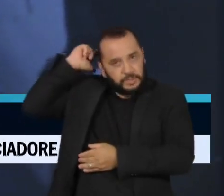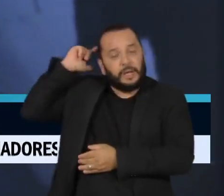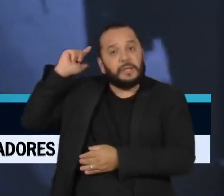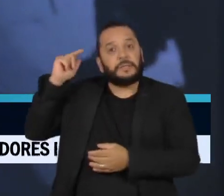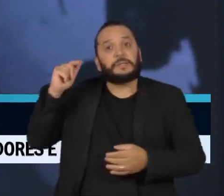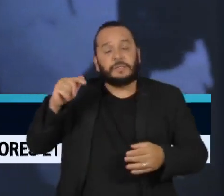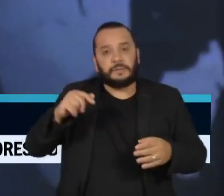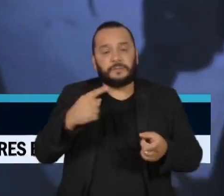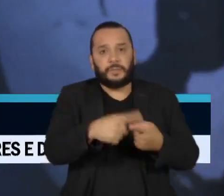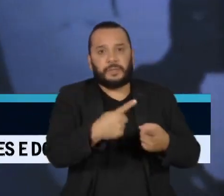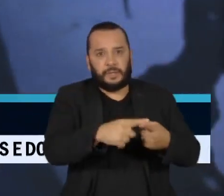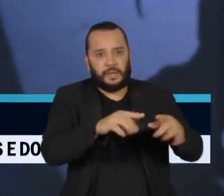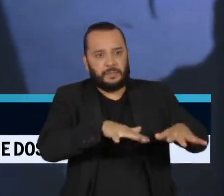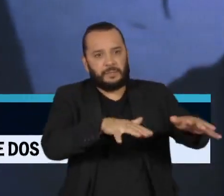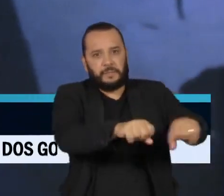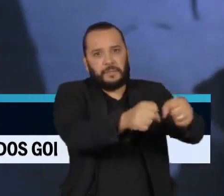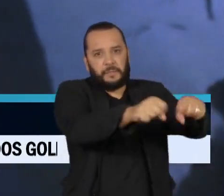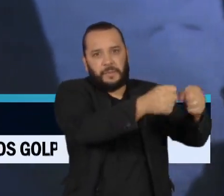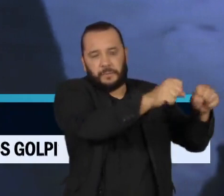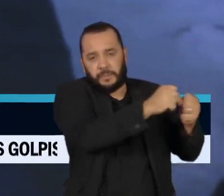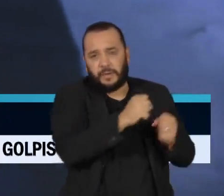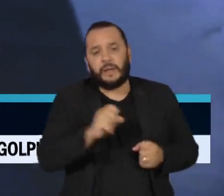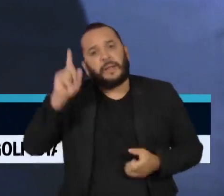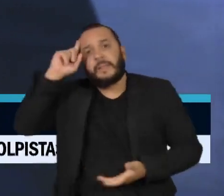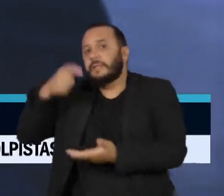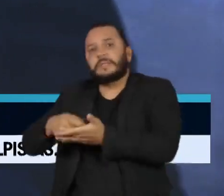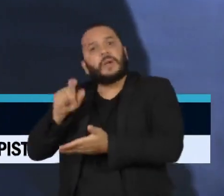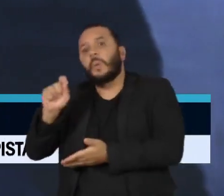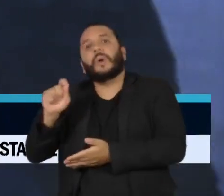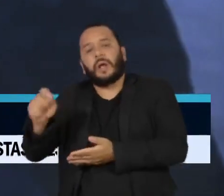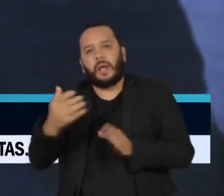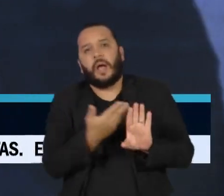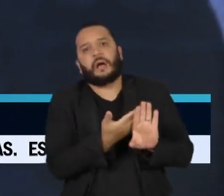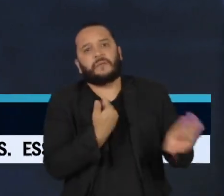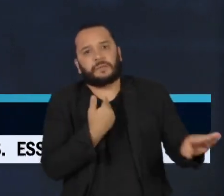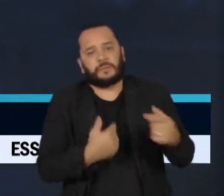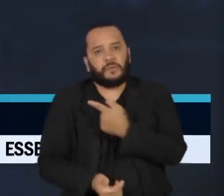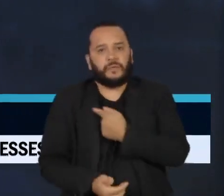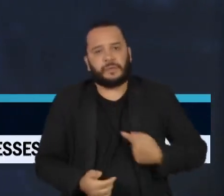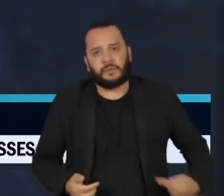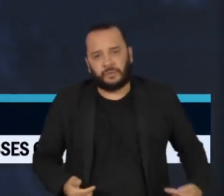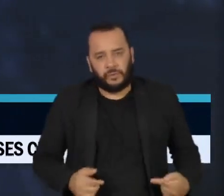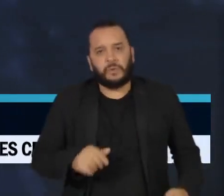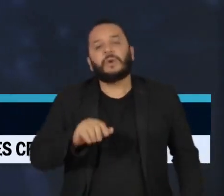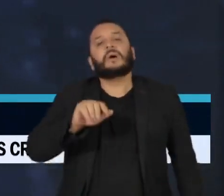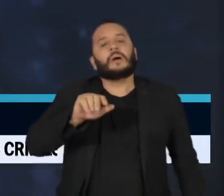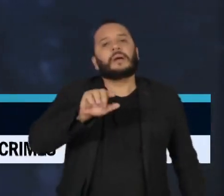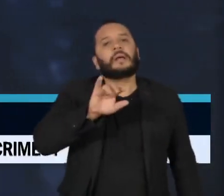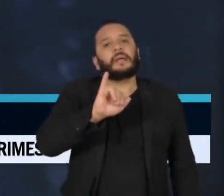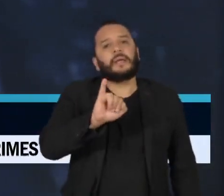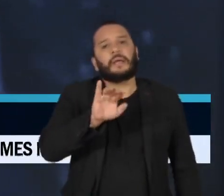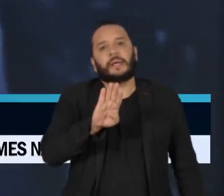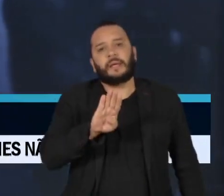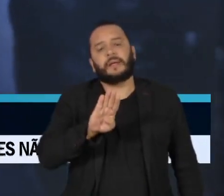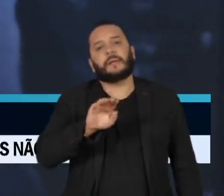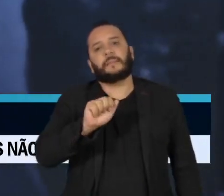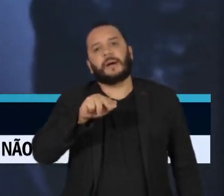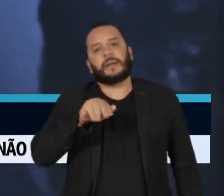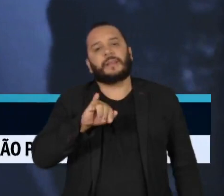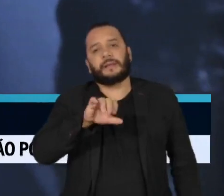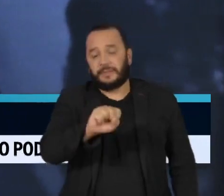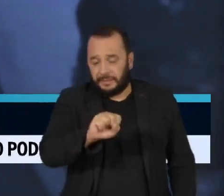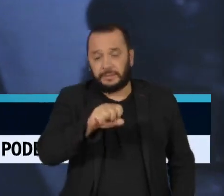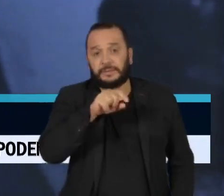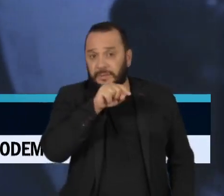Brasília. Entre elas, o afastamento do governador do Distrito Federal, Ibanez Rocha, por 90 dias. A prisão do ex-comandante da Polícia